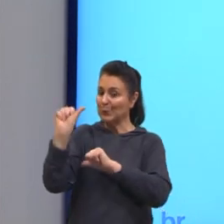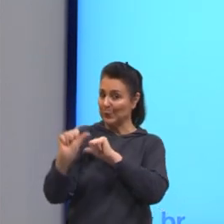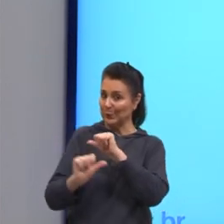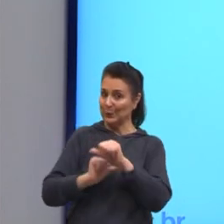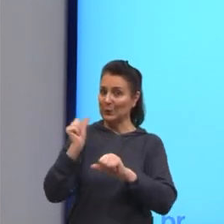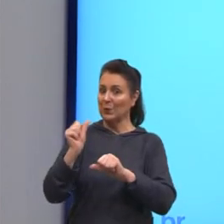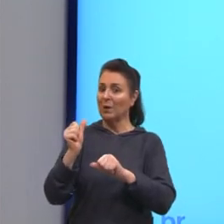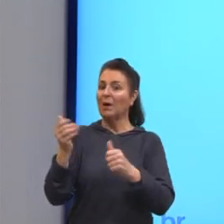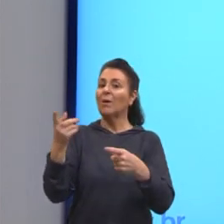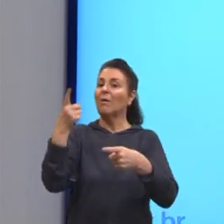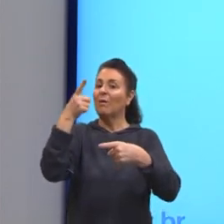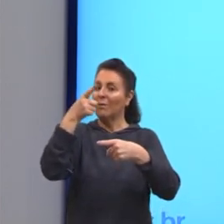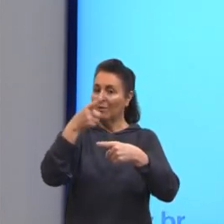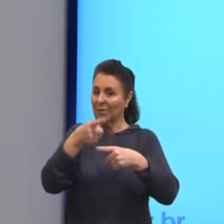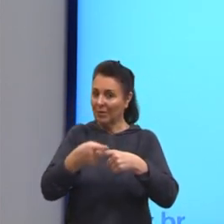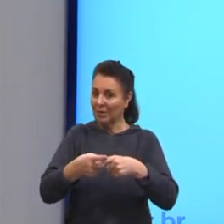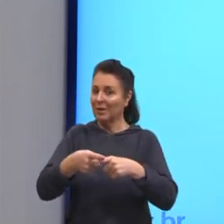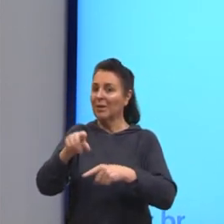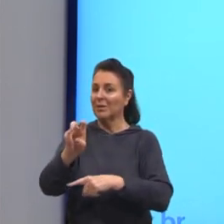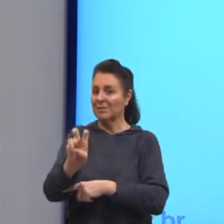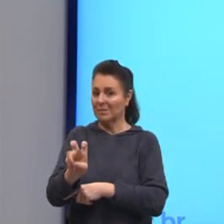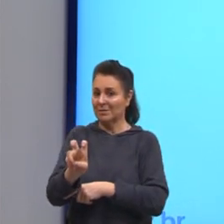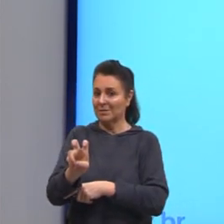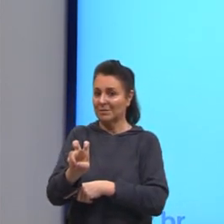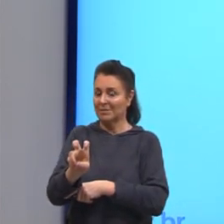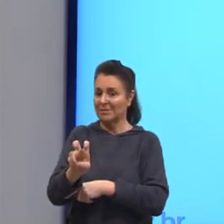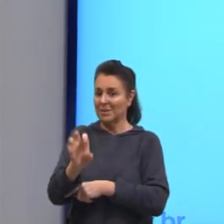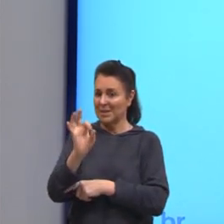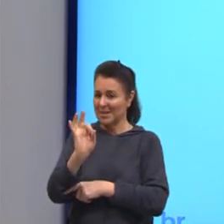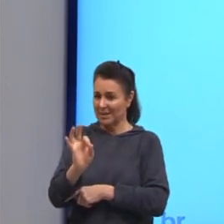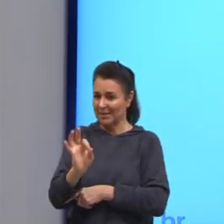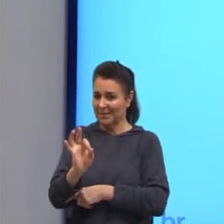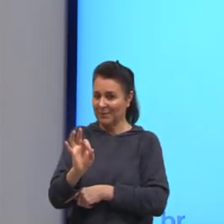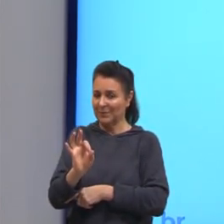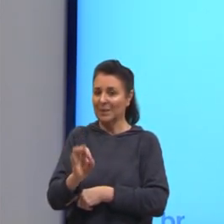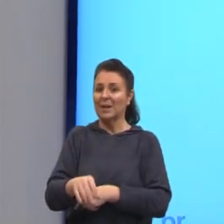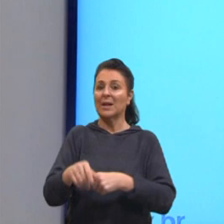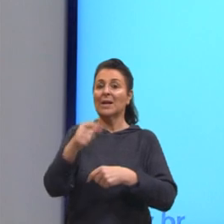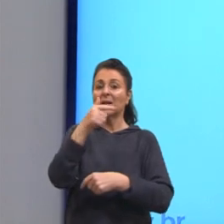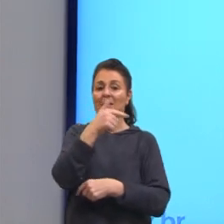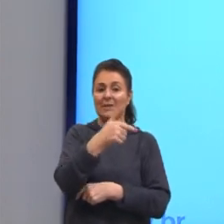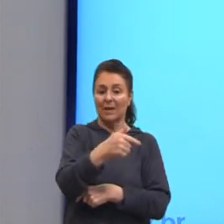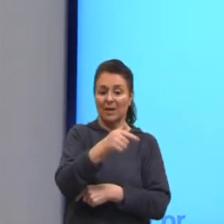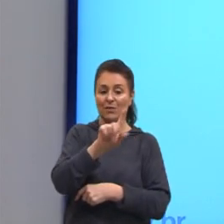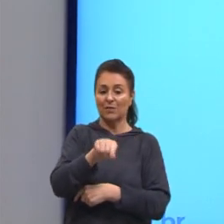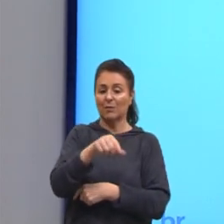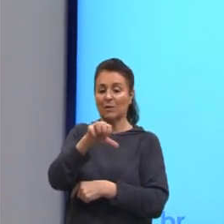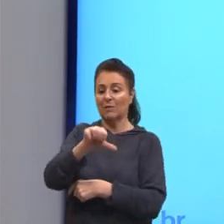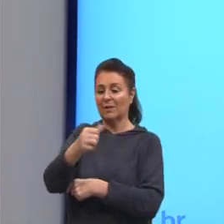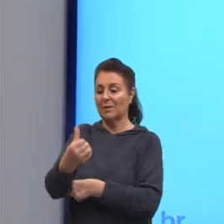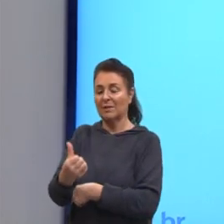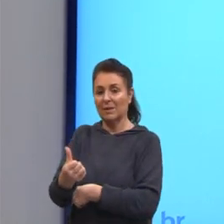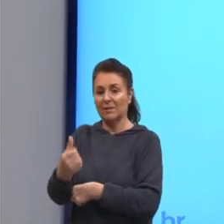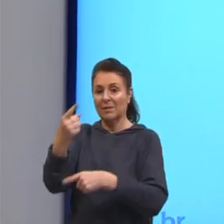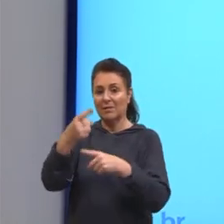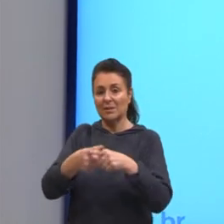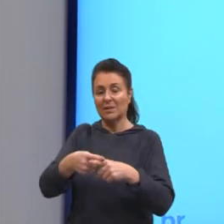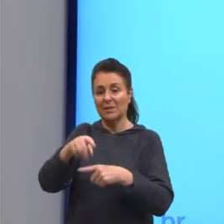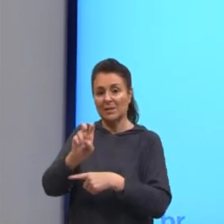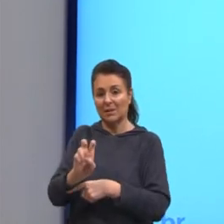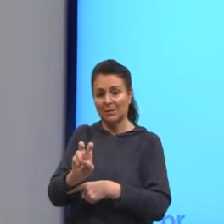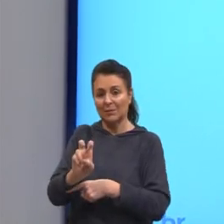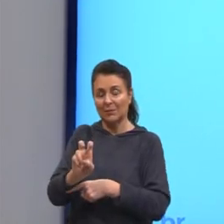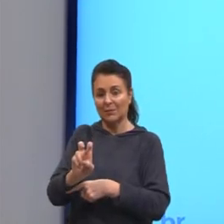ele, eu multiplico por 5, certo? Então, 7,96 vezes 5.